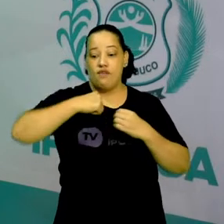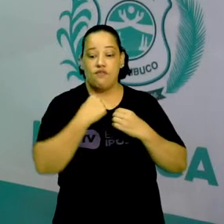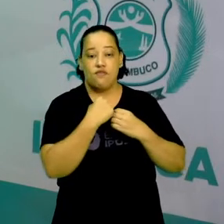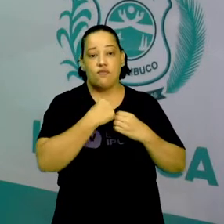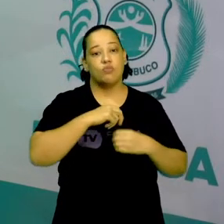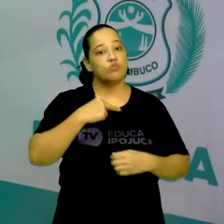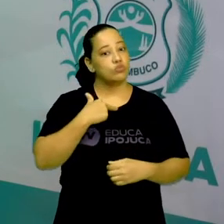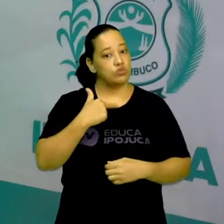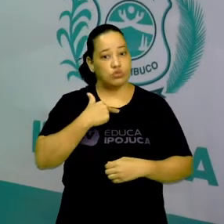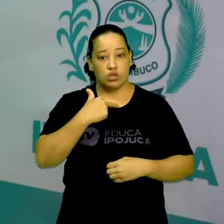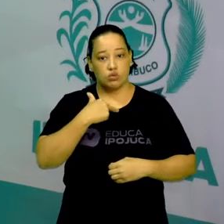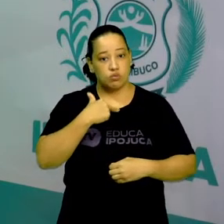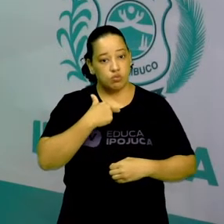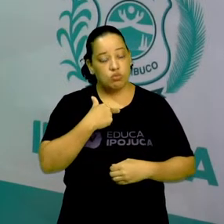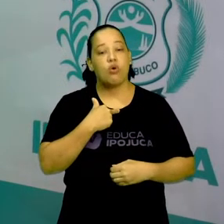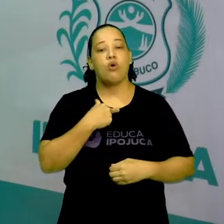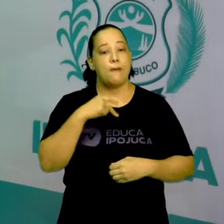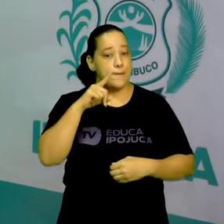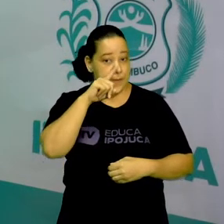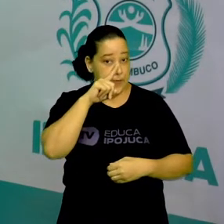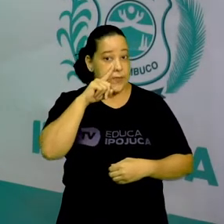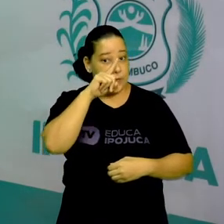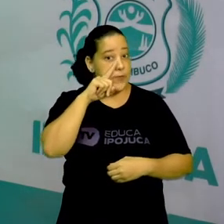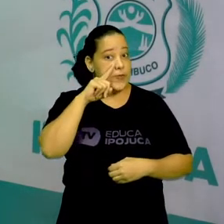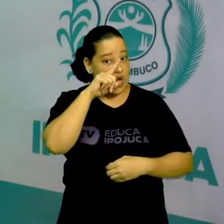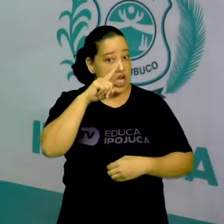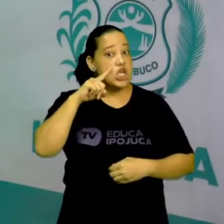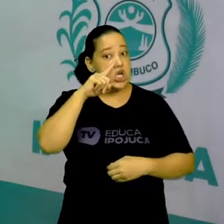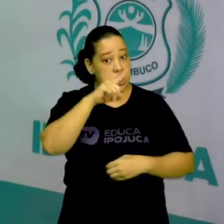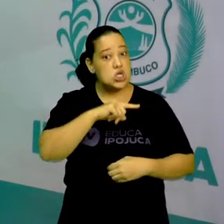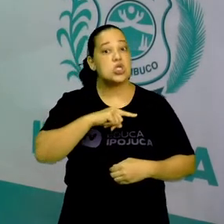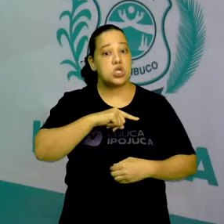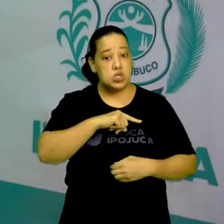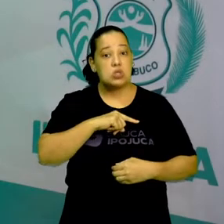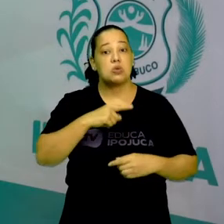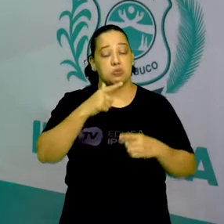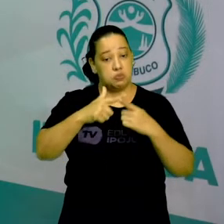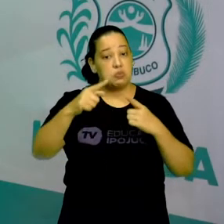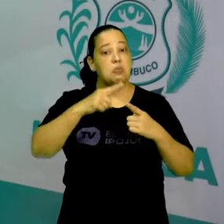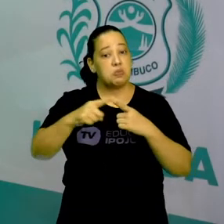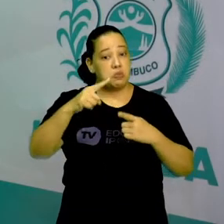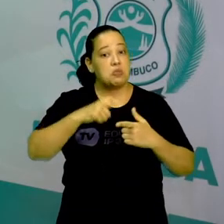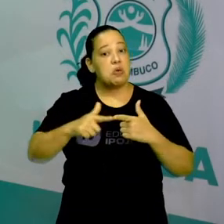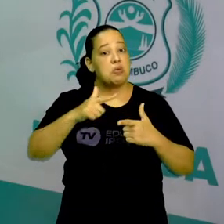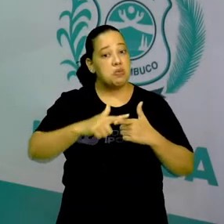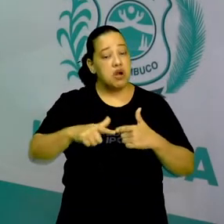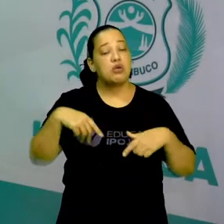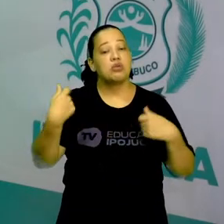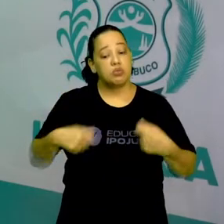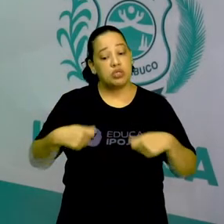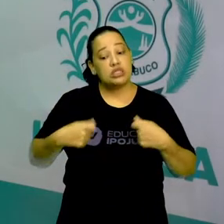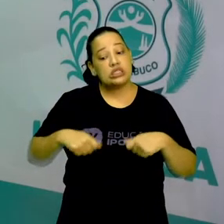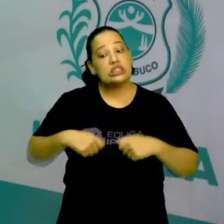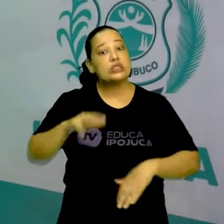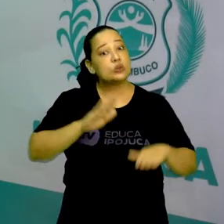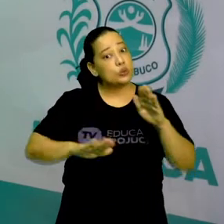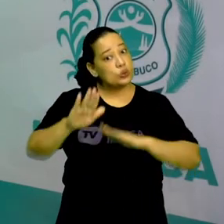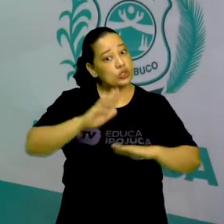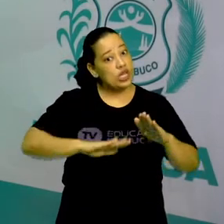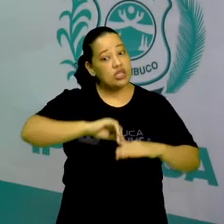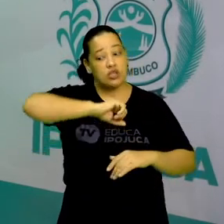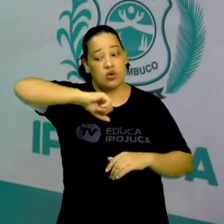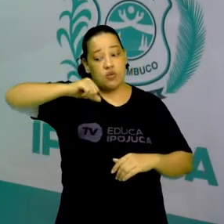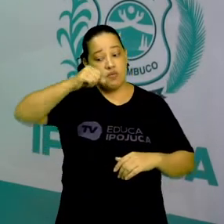veículo. Pode causar acidente e para evitarmos, devemos usar o